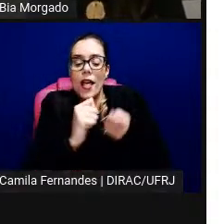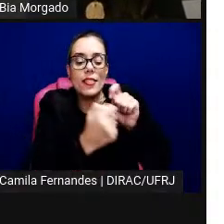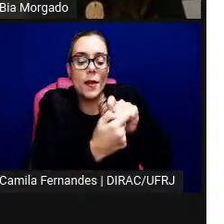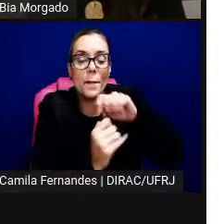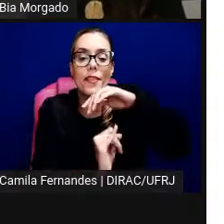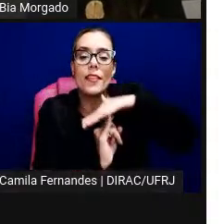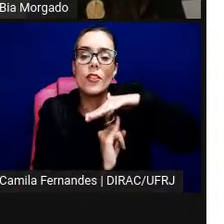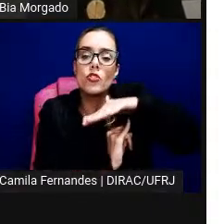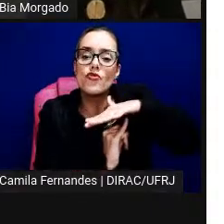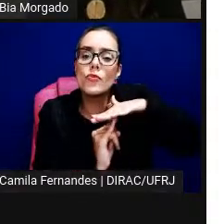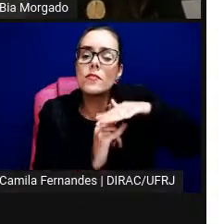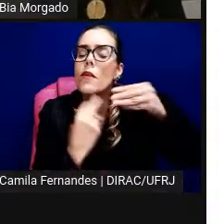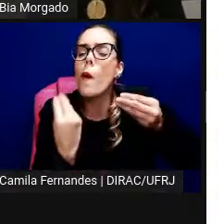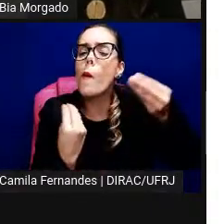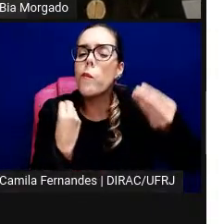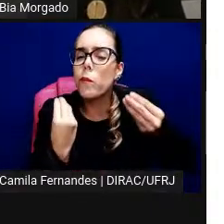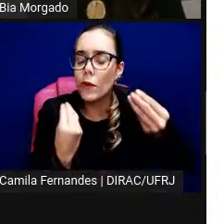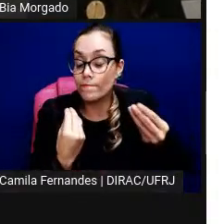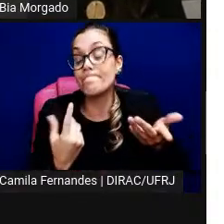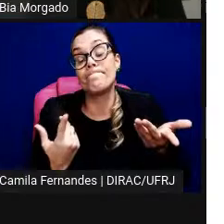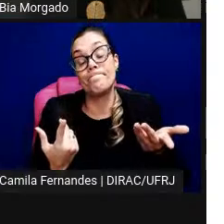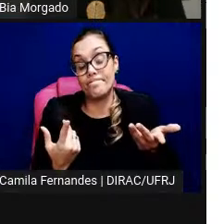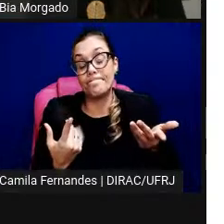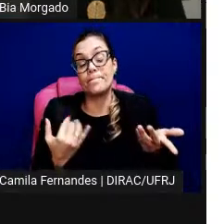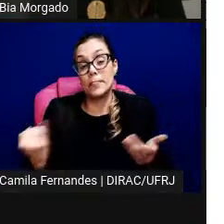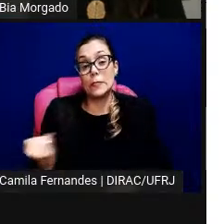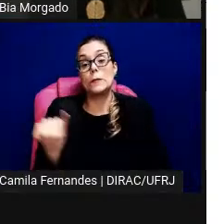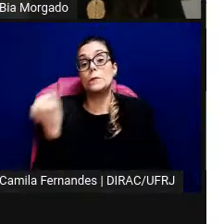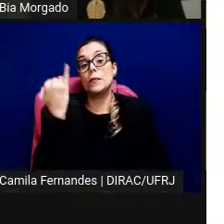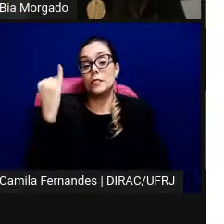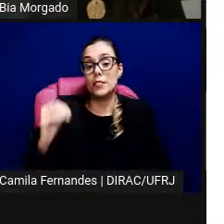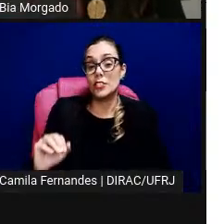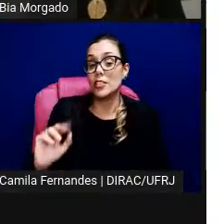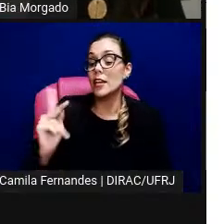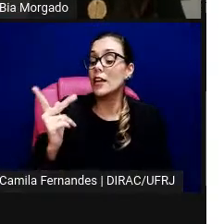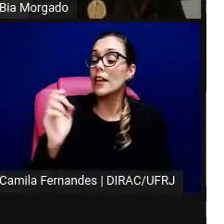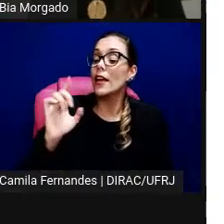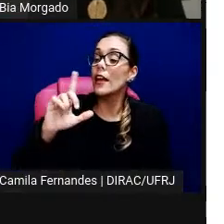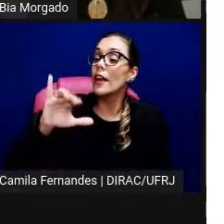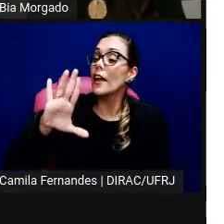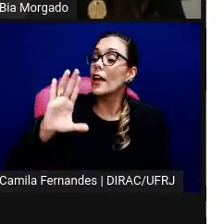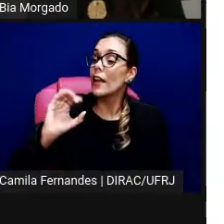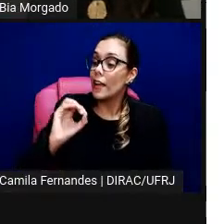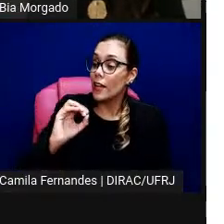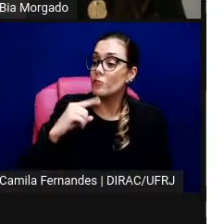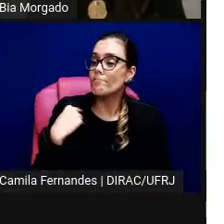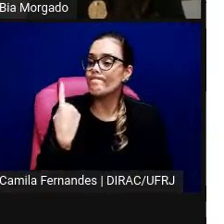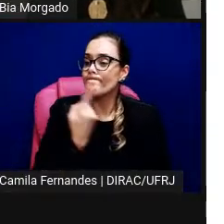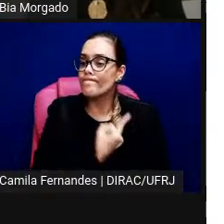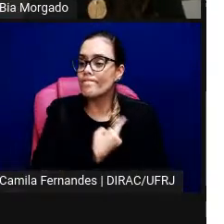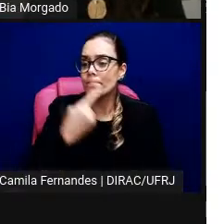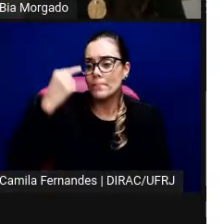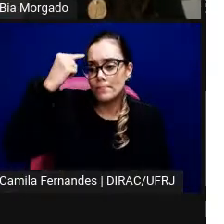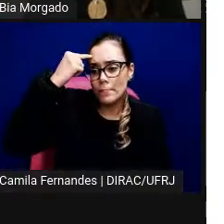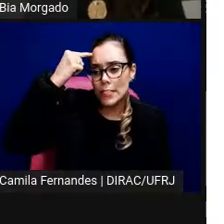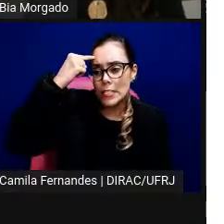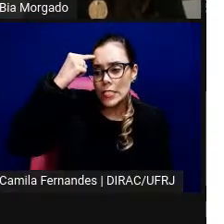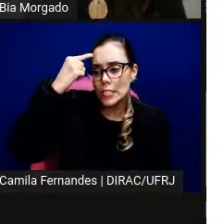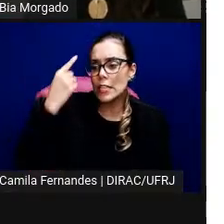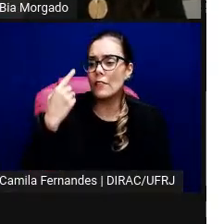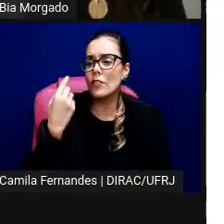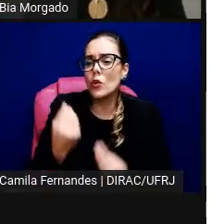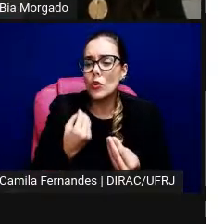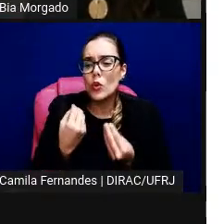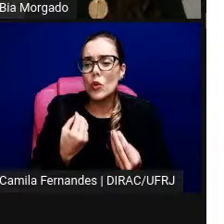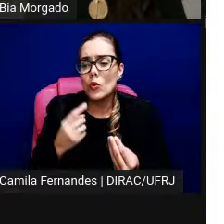legado é pensar como que o trabalho do Helio Oitsika pode fazer a gente repensar as instituições, repensar a nossa relação